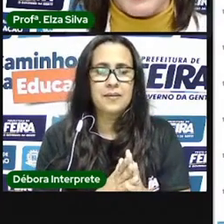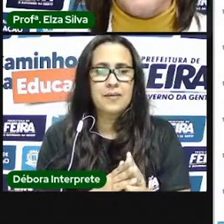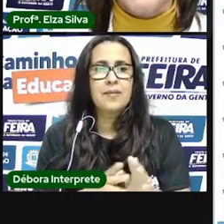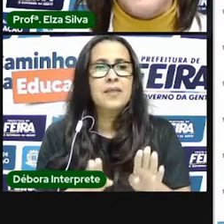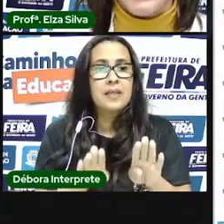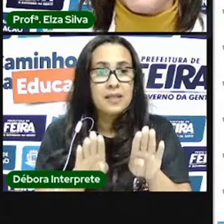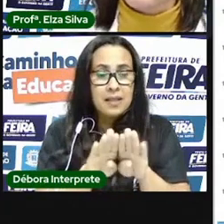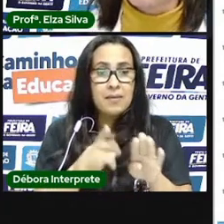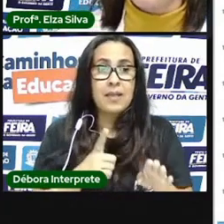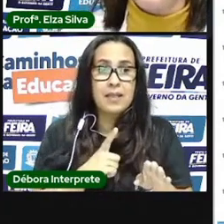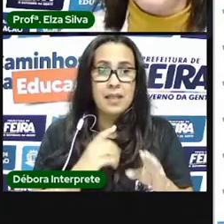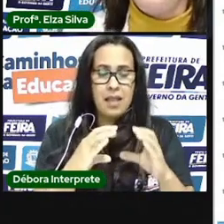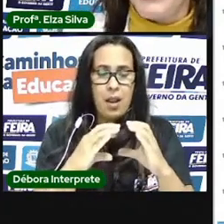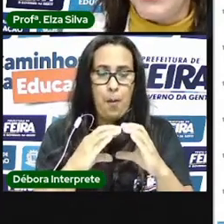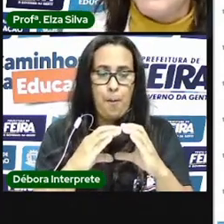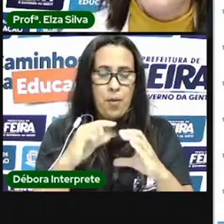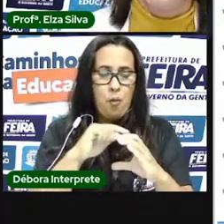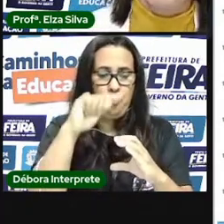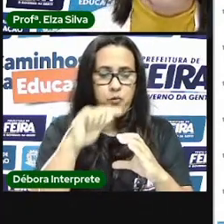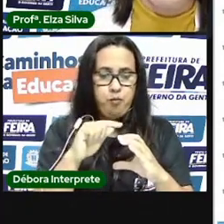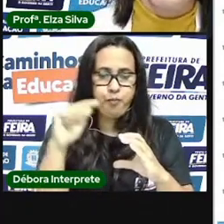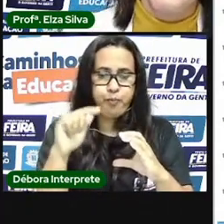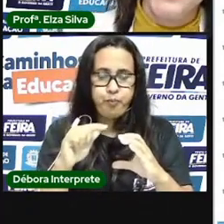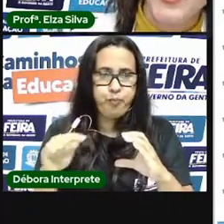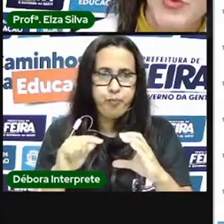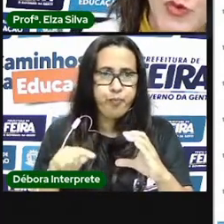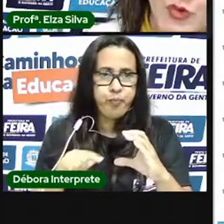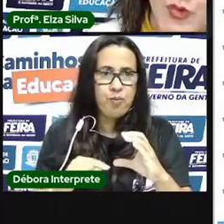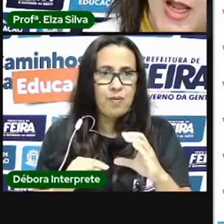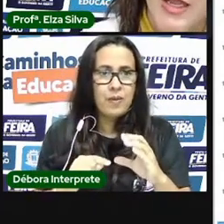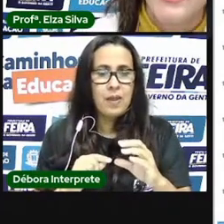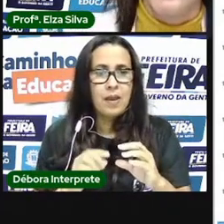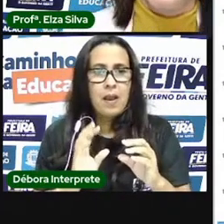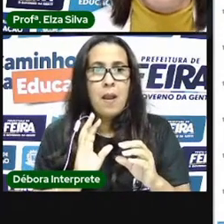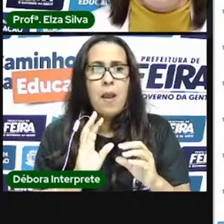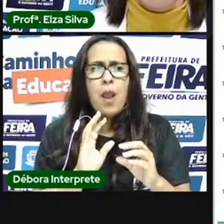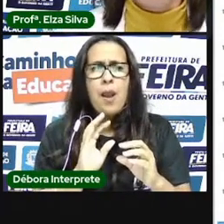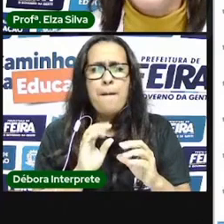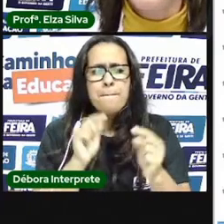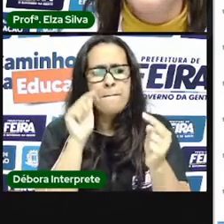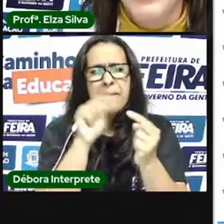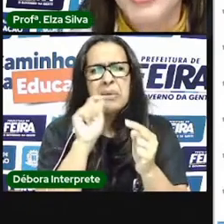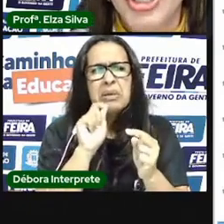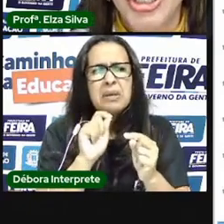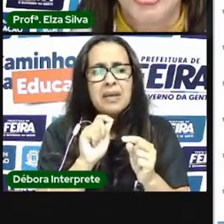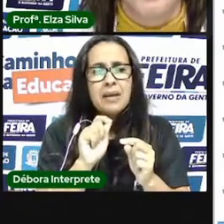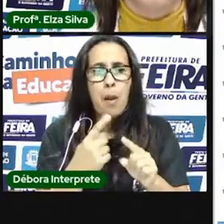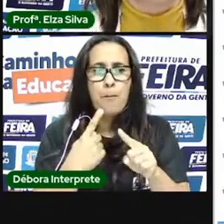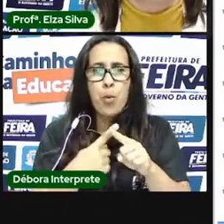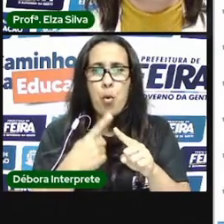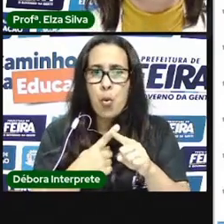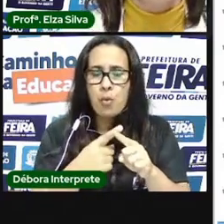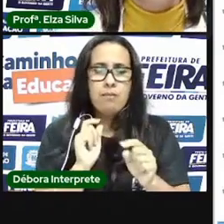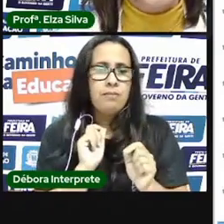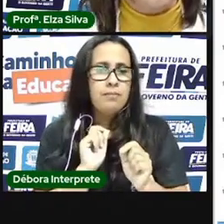tracejadas a gente coloca apenas quando o personagem está sussurrando falando baixinho